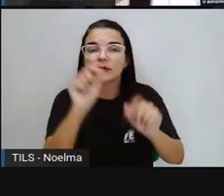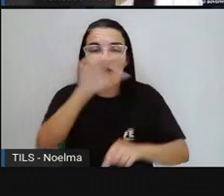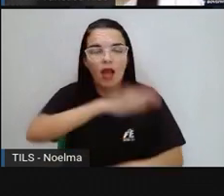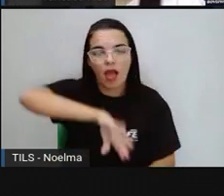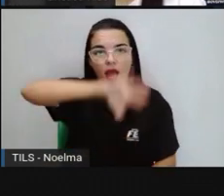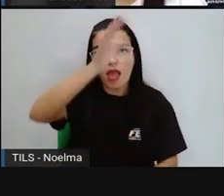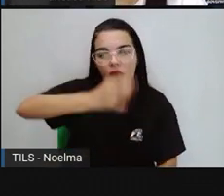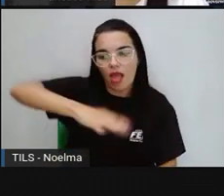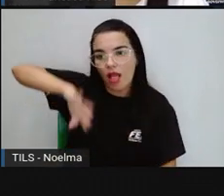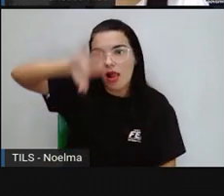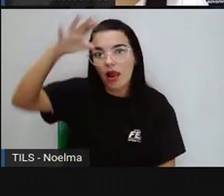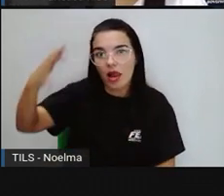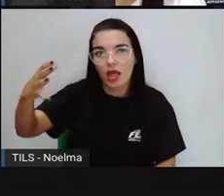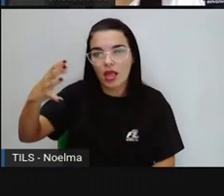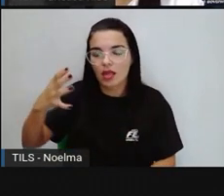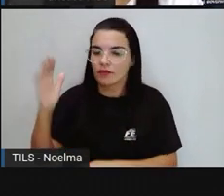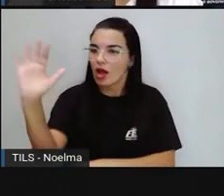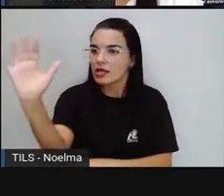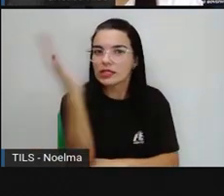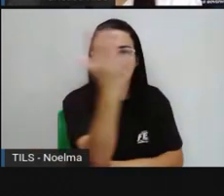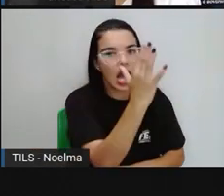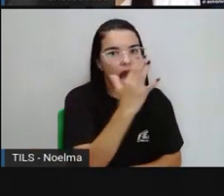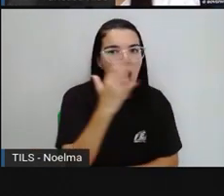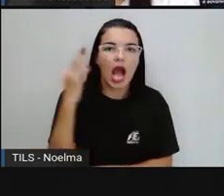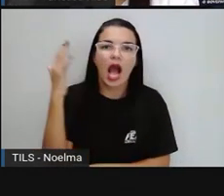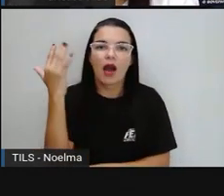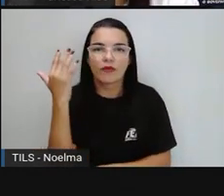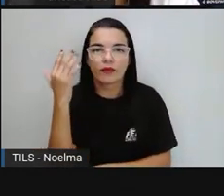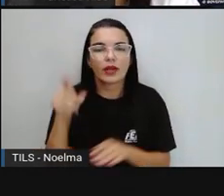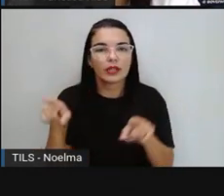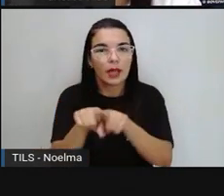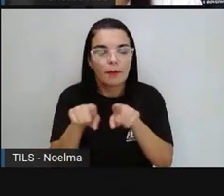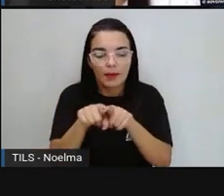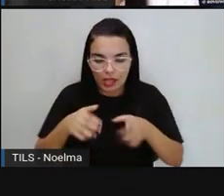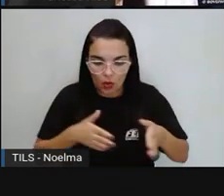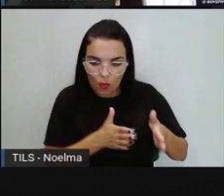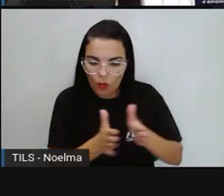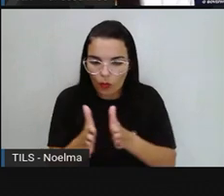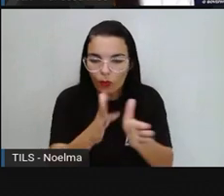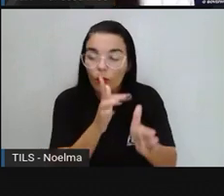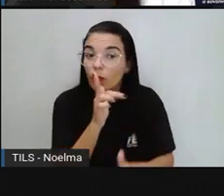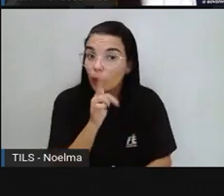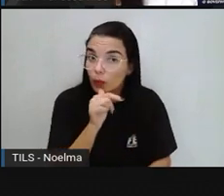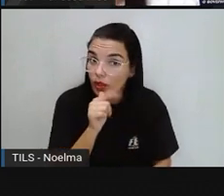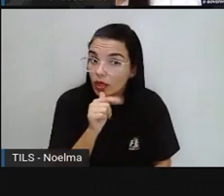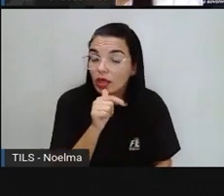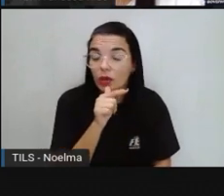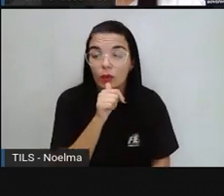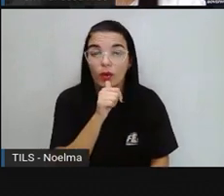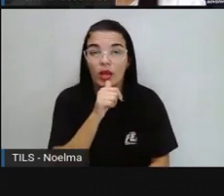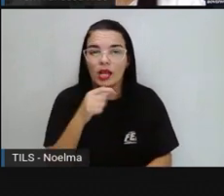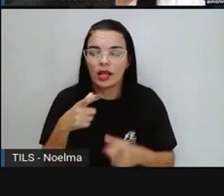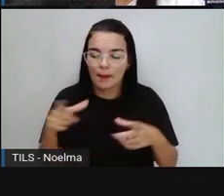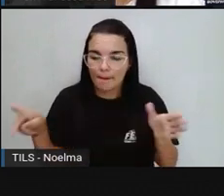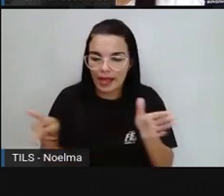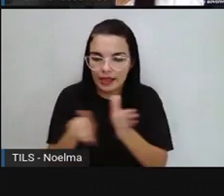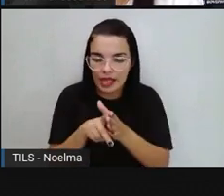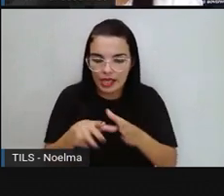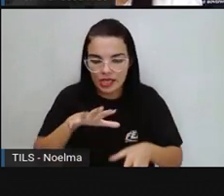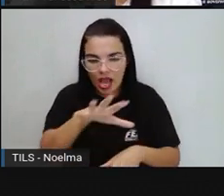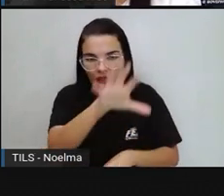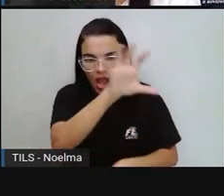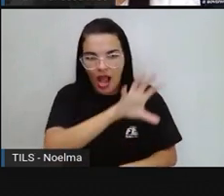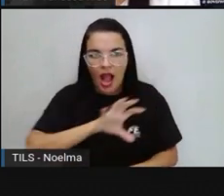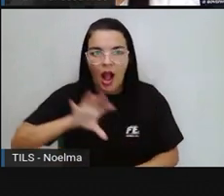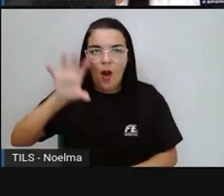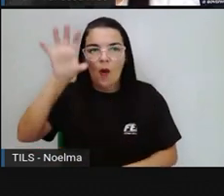que representam a vegetação, que representam os rios, que fazem parte, aí, do território. Esse